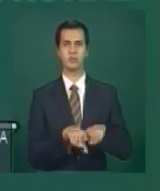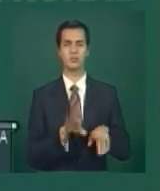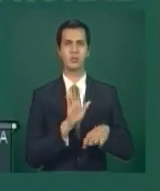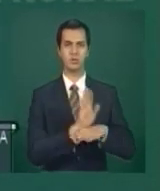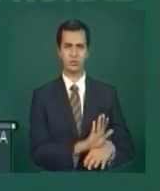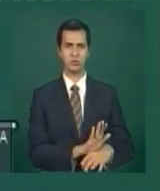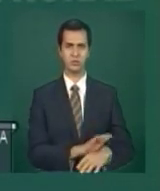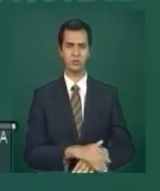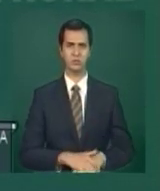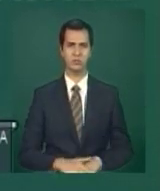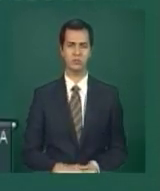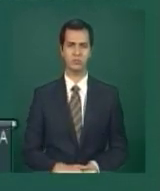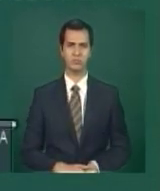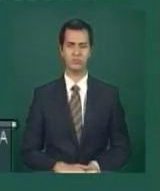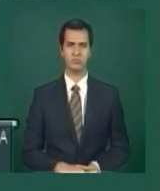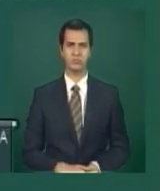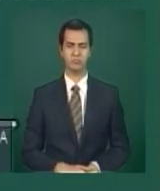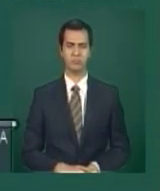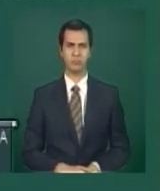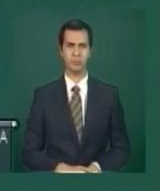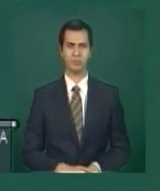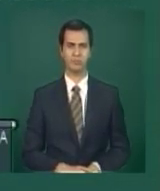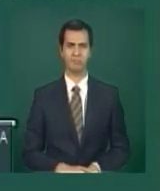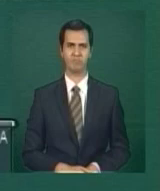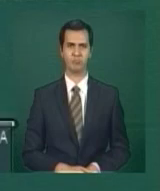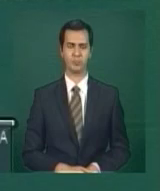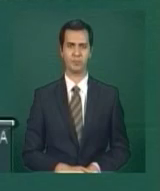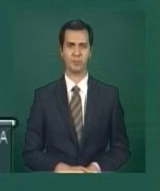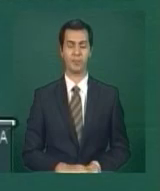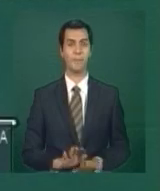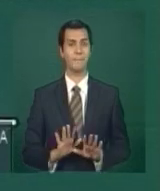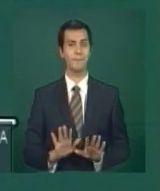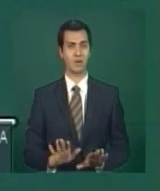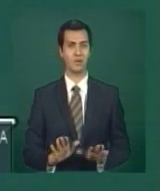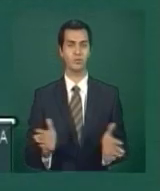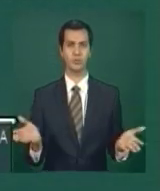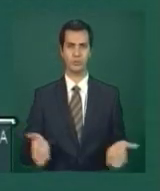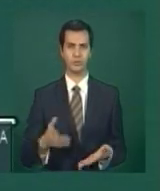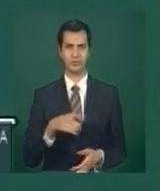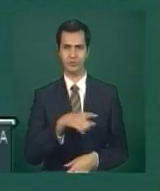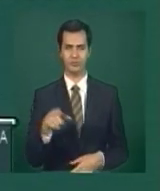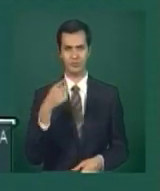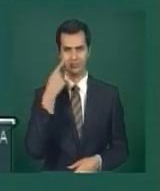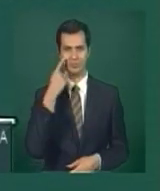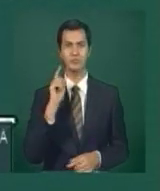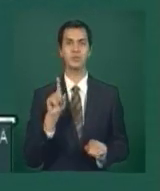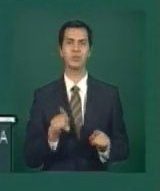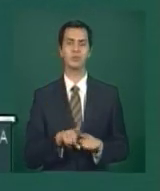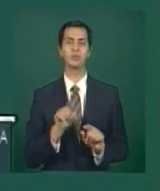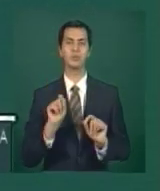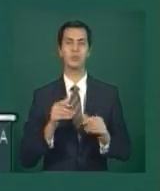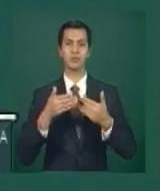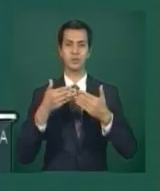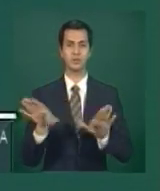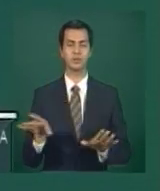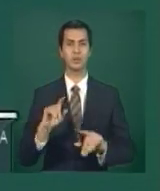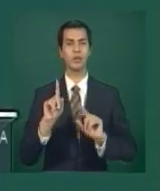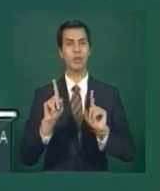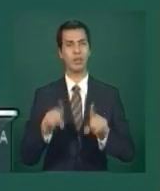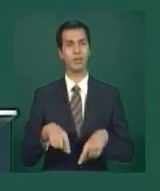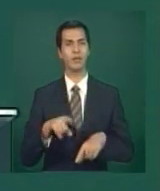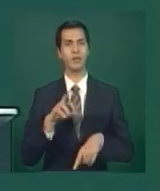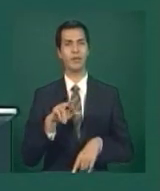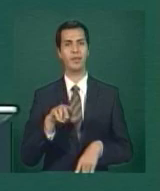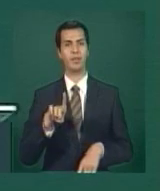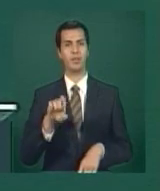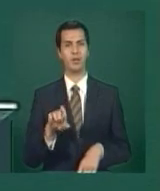das retoescavadeiras. Mas hoje, como vocês viram, se lançou também a Rede Brasil